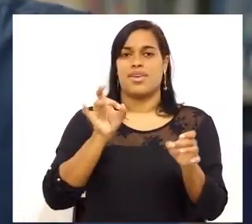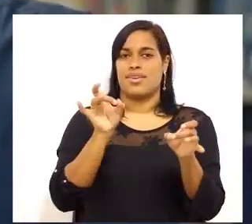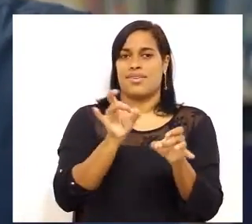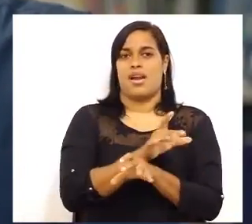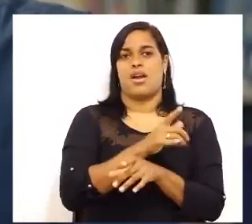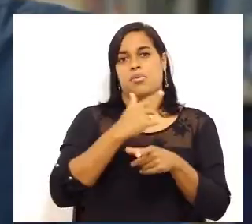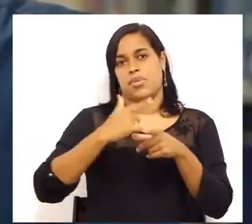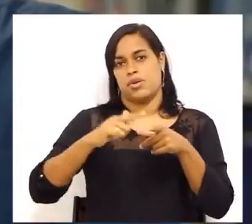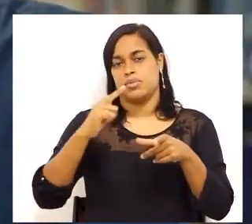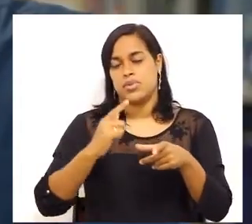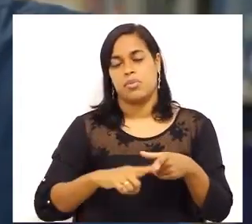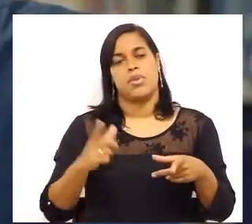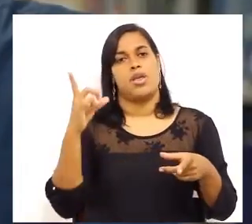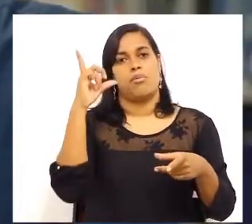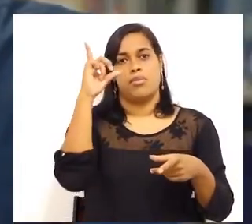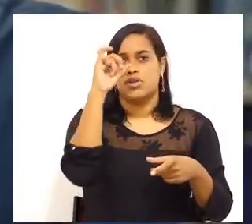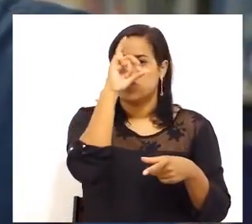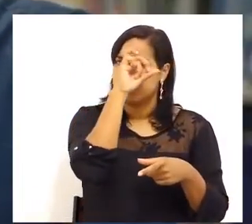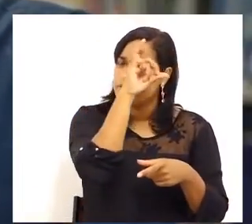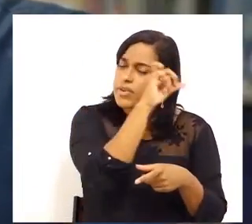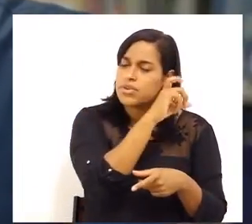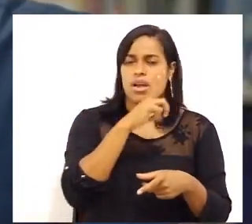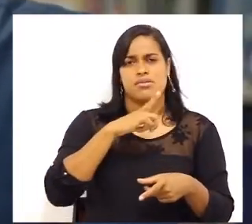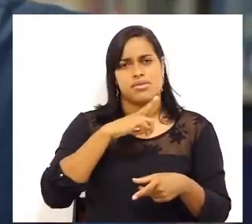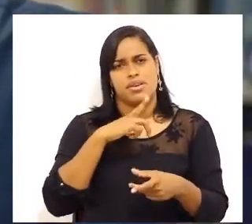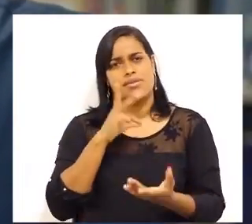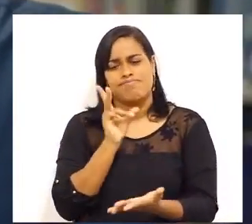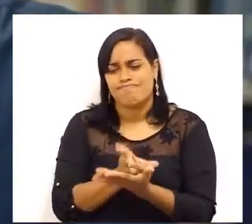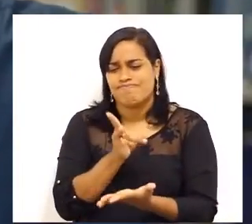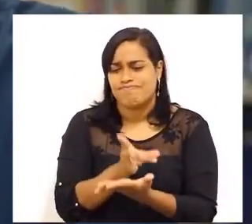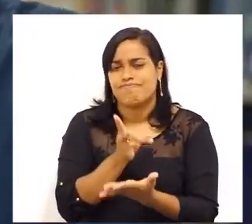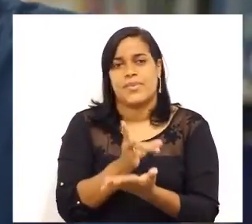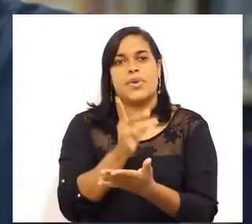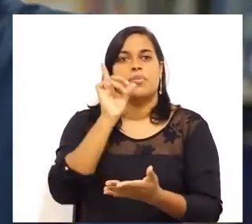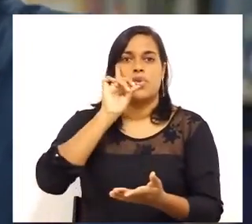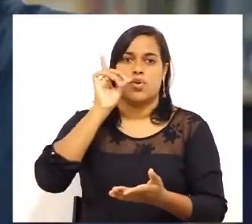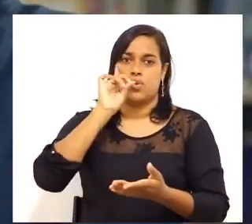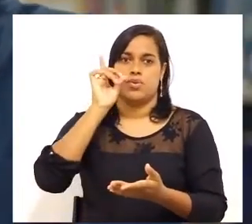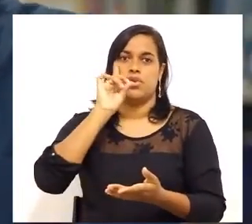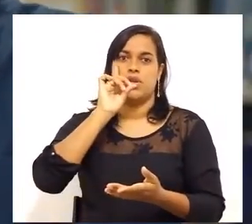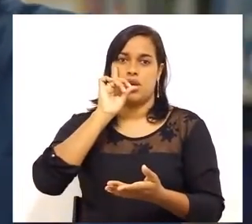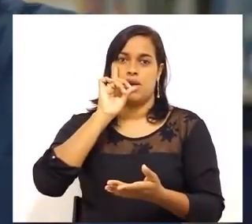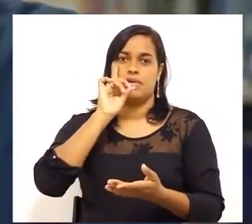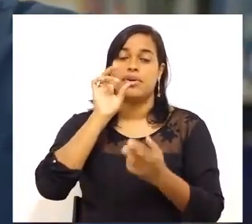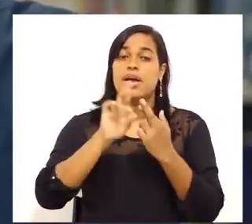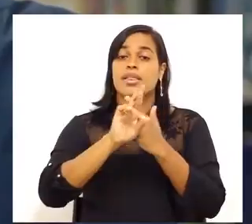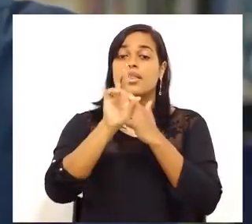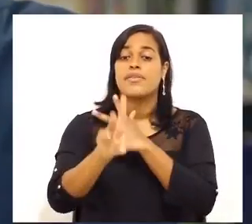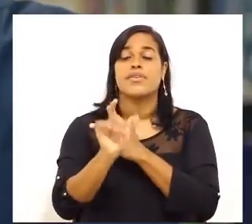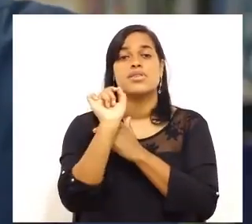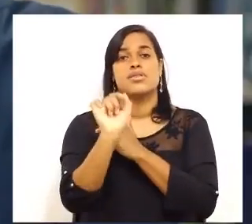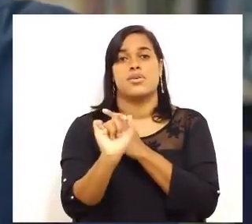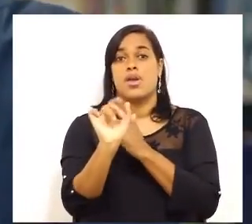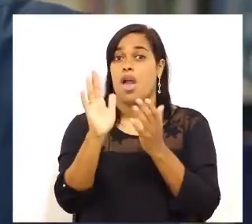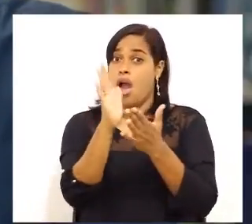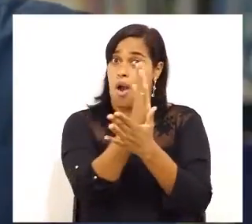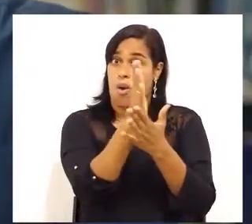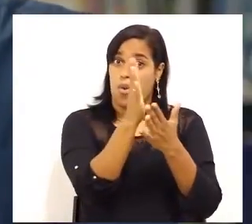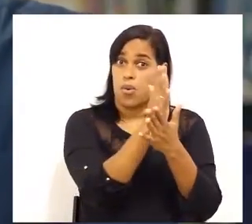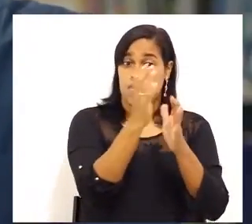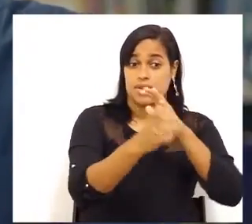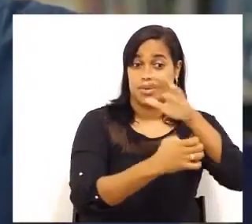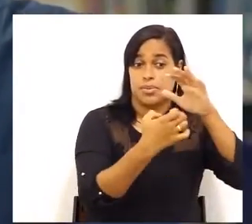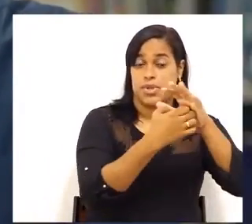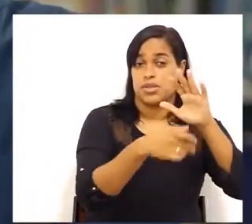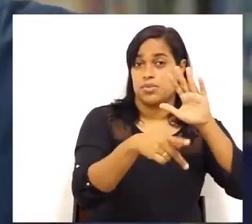Problemas e dificuldades aparecem em todas as organizações. A diferença é que, em algumas organizações, quando o problema